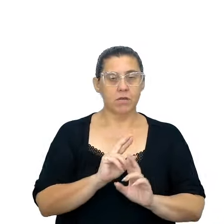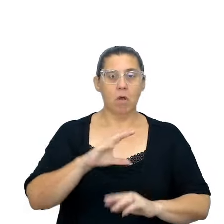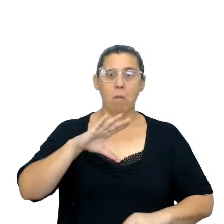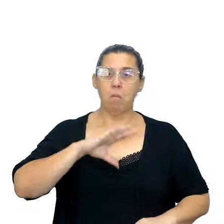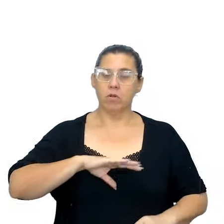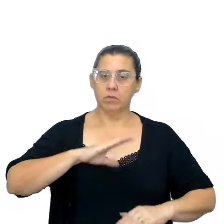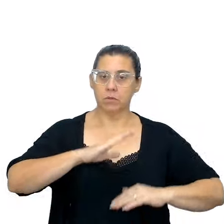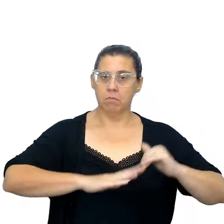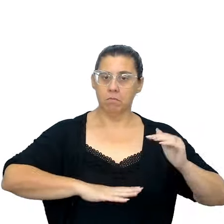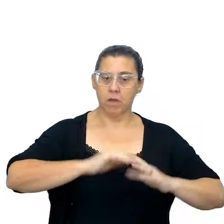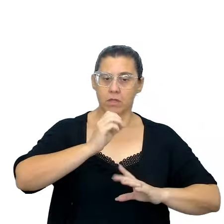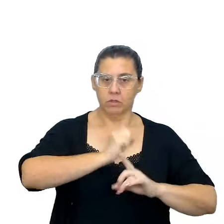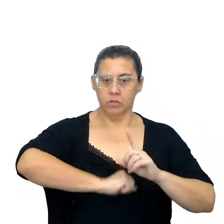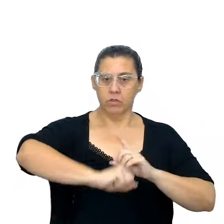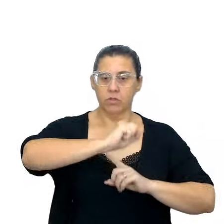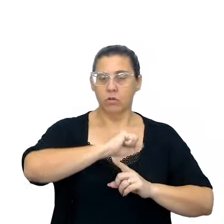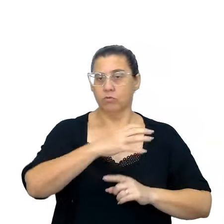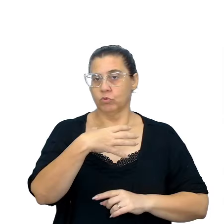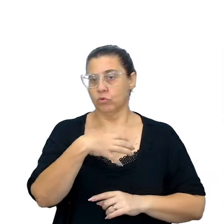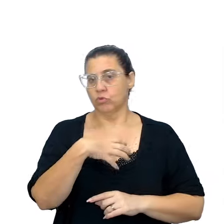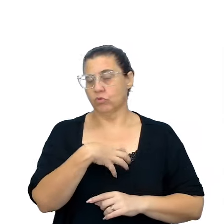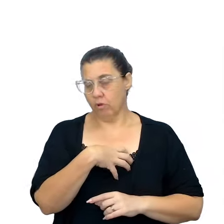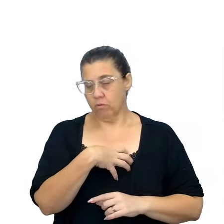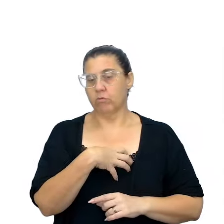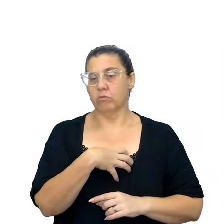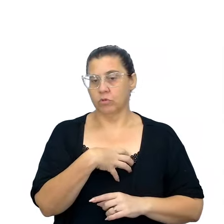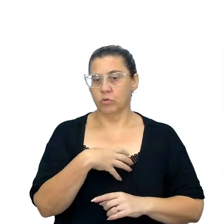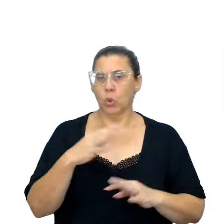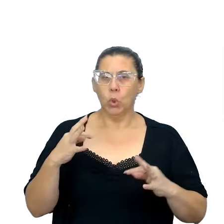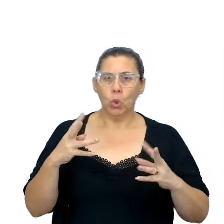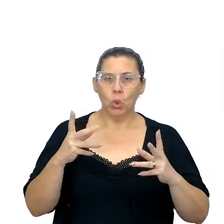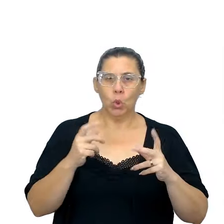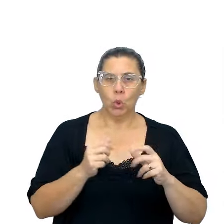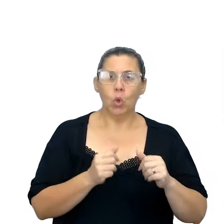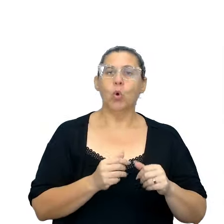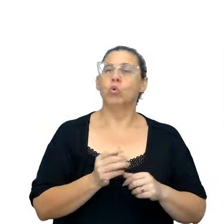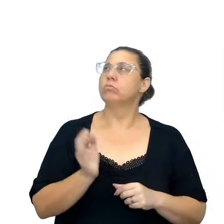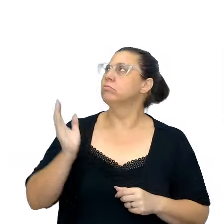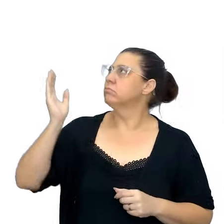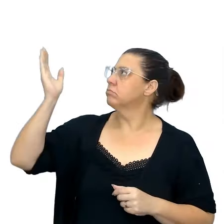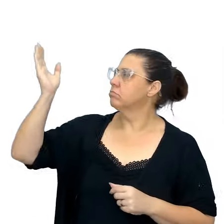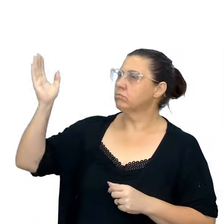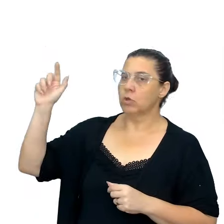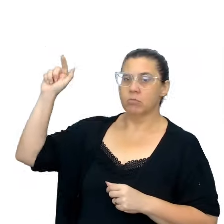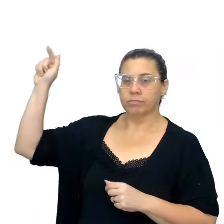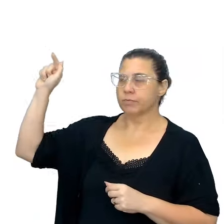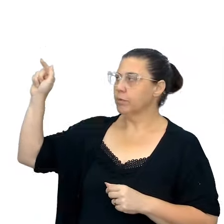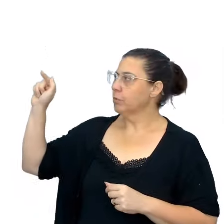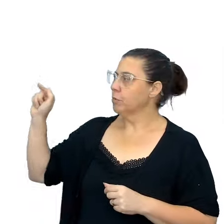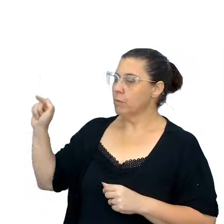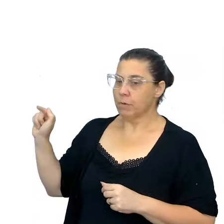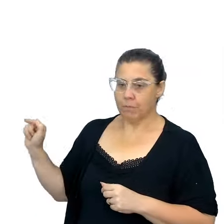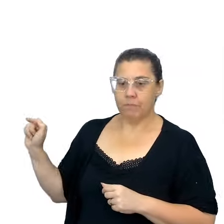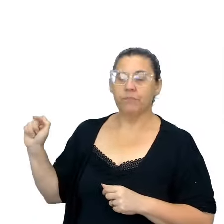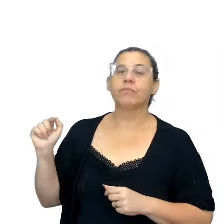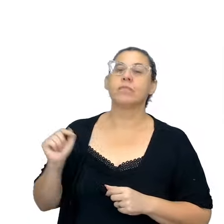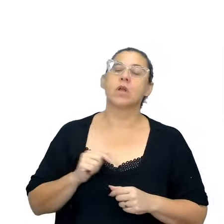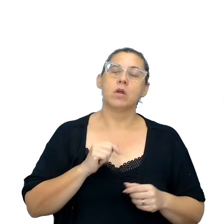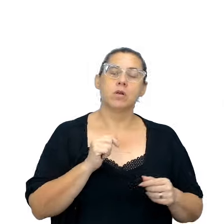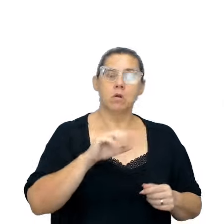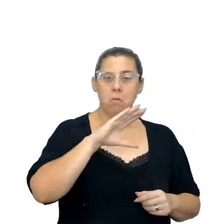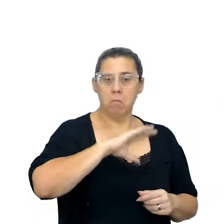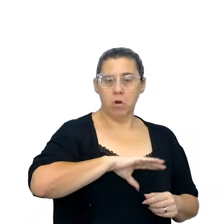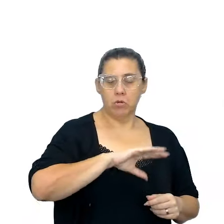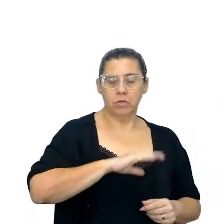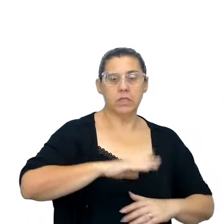prática social de maneira a considerar todos os eixos do componente, a língua portuguesa, é vista, então, como essa